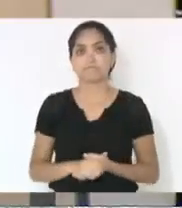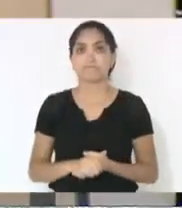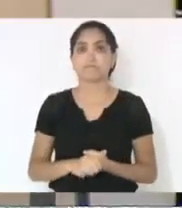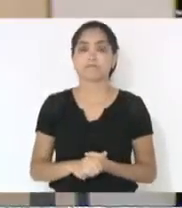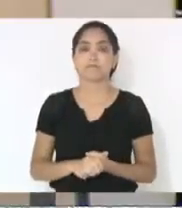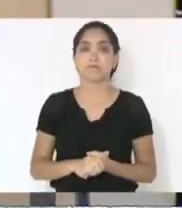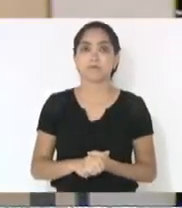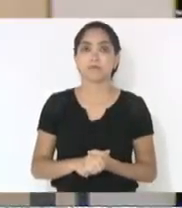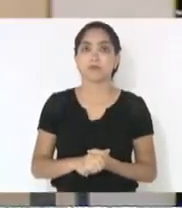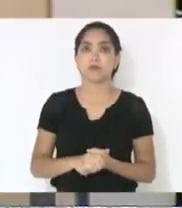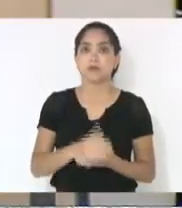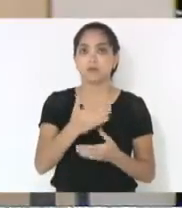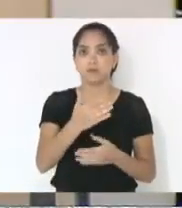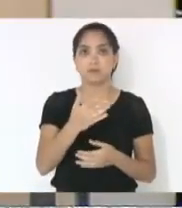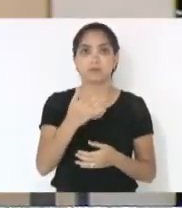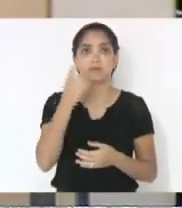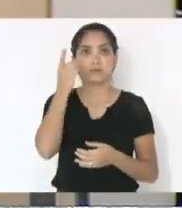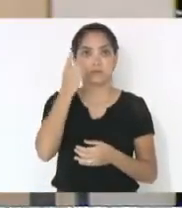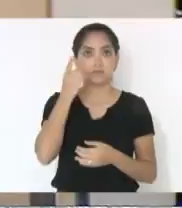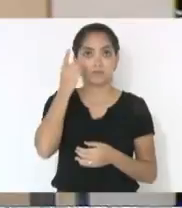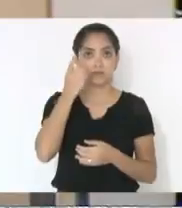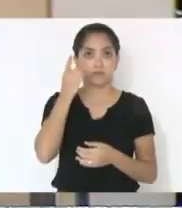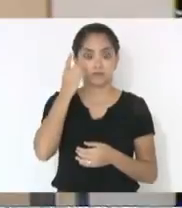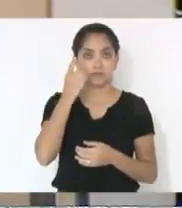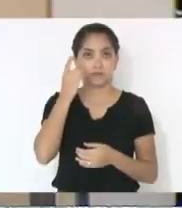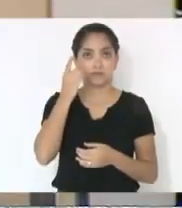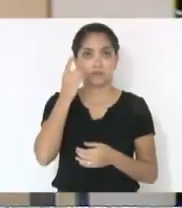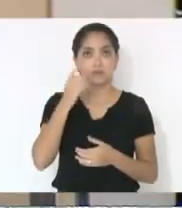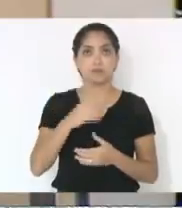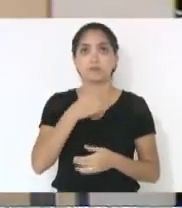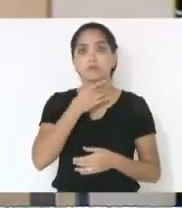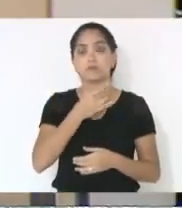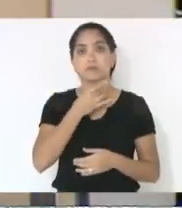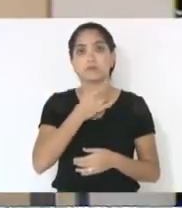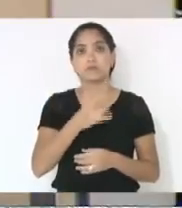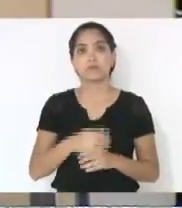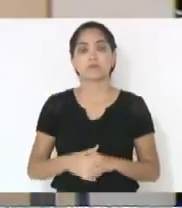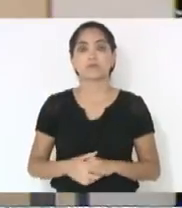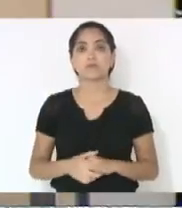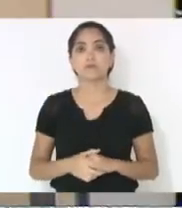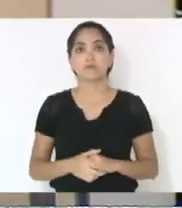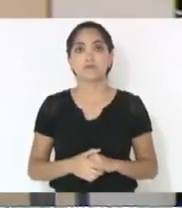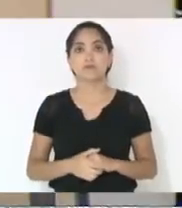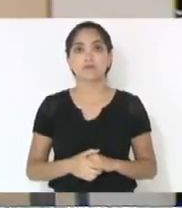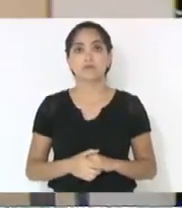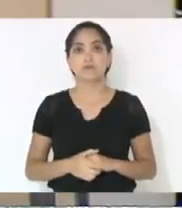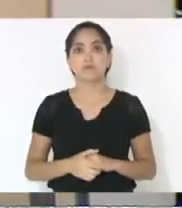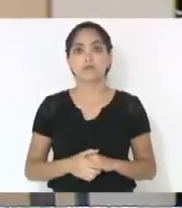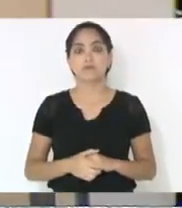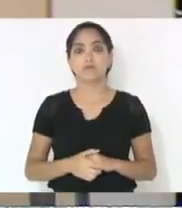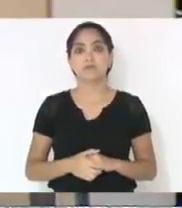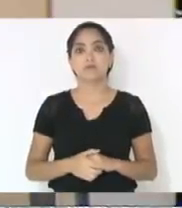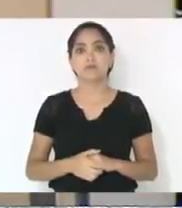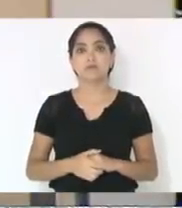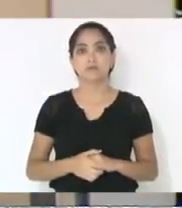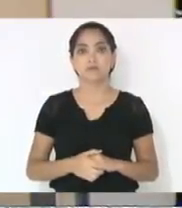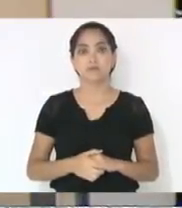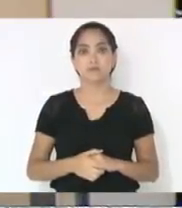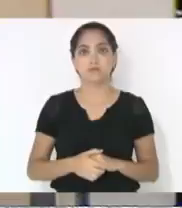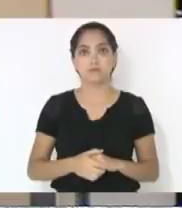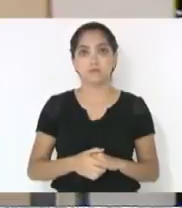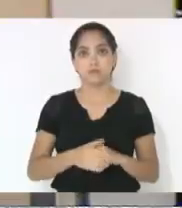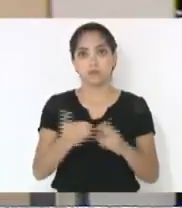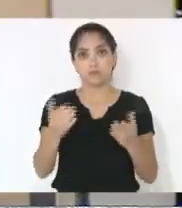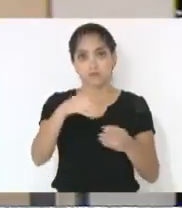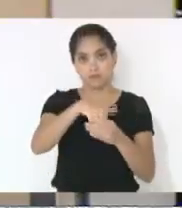Feito o registro, com a palavra o deputado Valdir Cubalquini, pela ordem. Não havendo necessidade, vamos para a